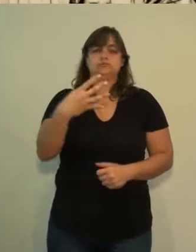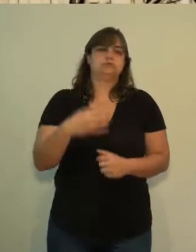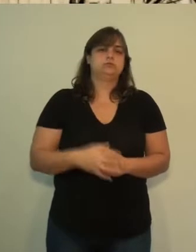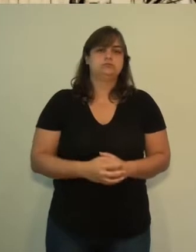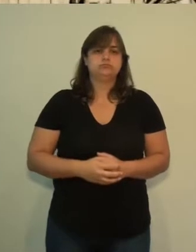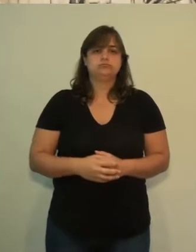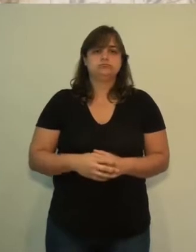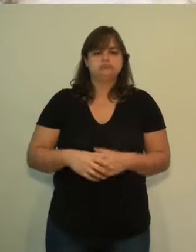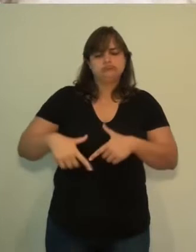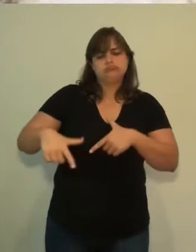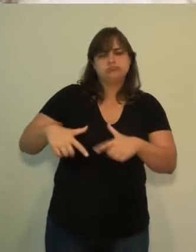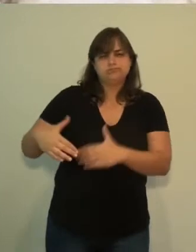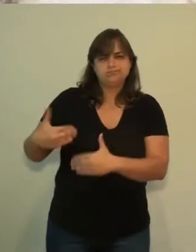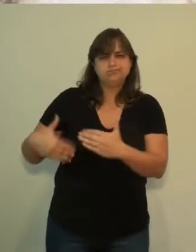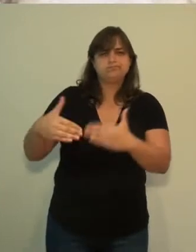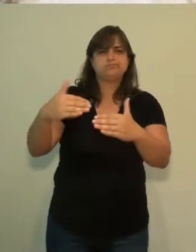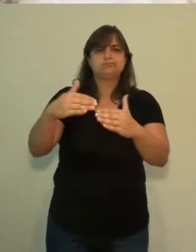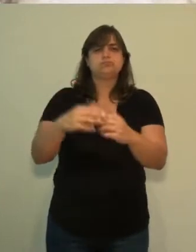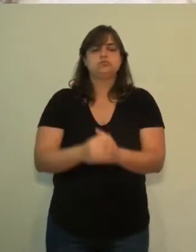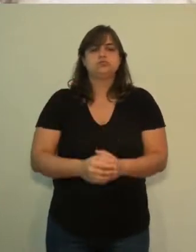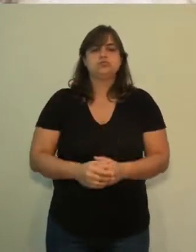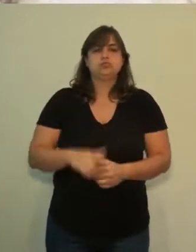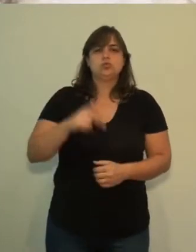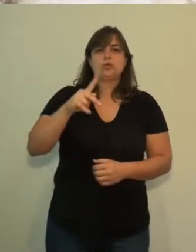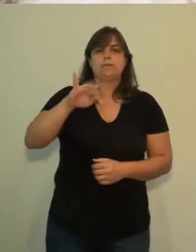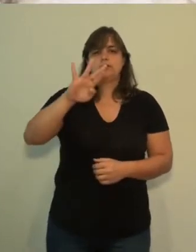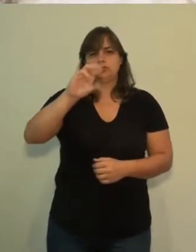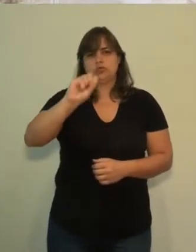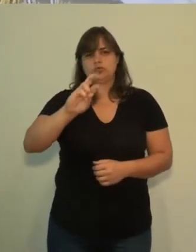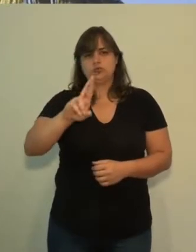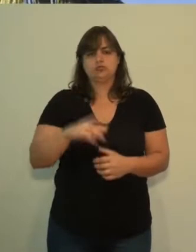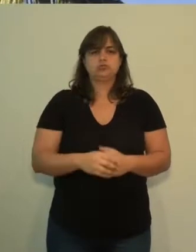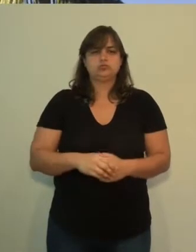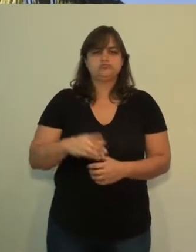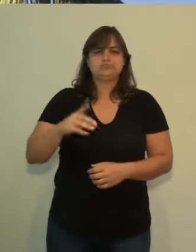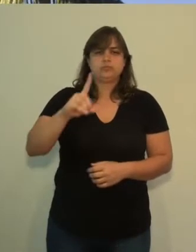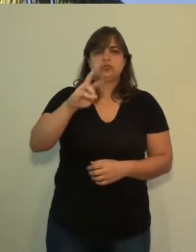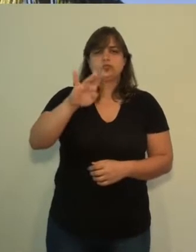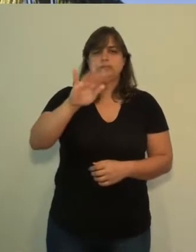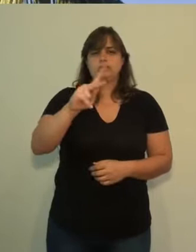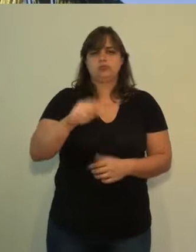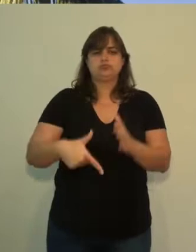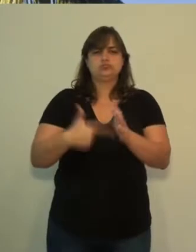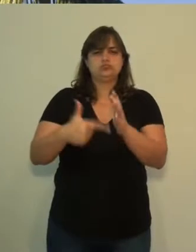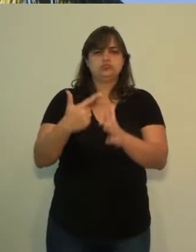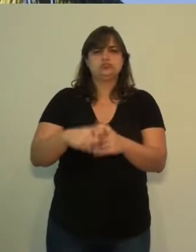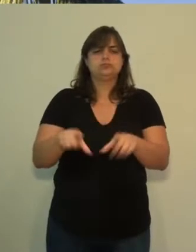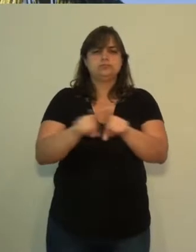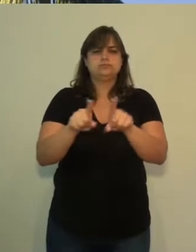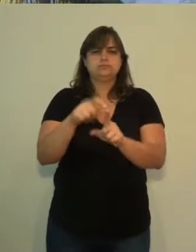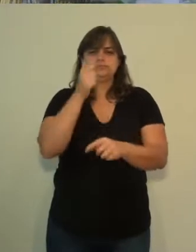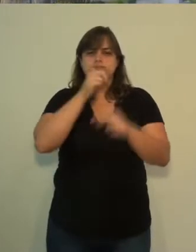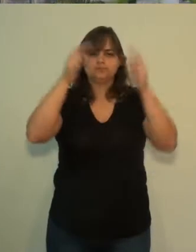e os trabalhos iniciaram com a presença do imperador Dom Pedro II e da princesa Dom Isabel.